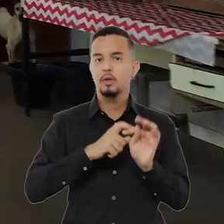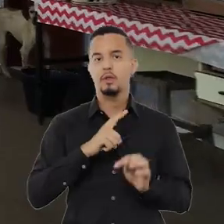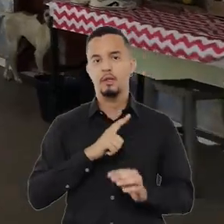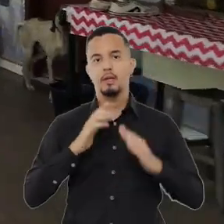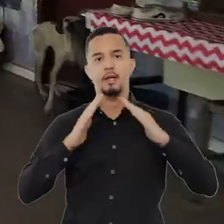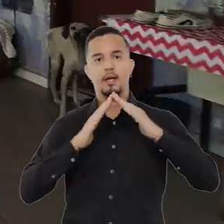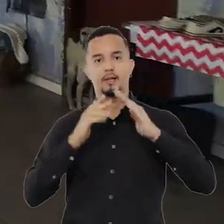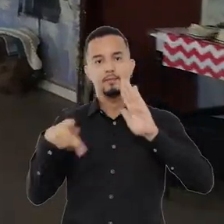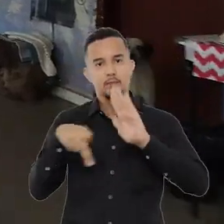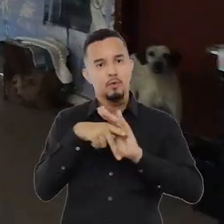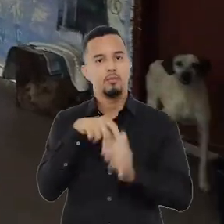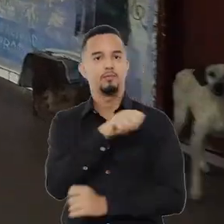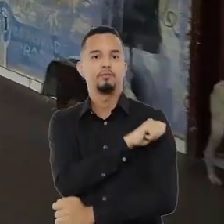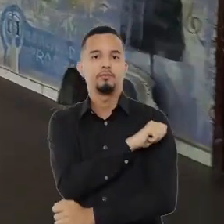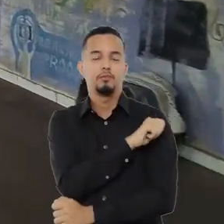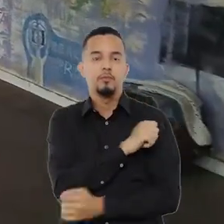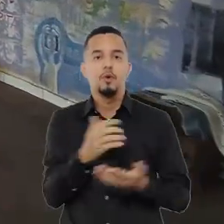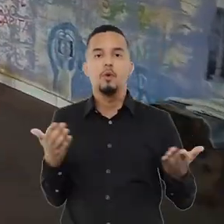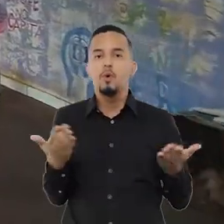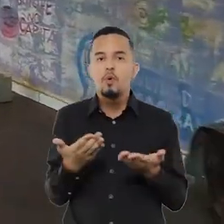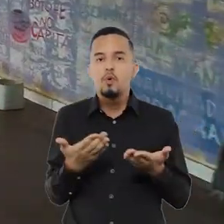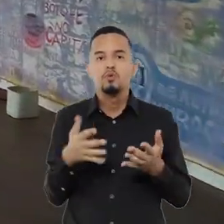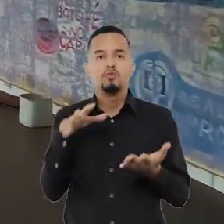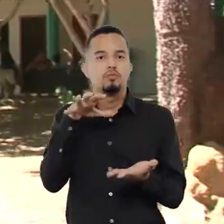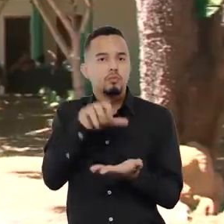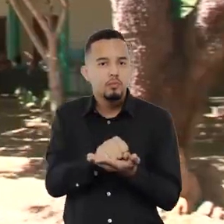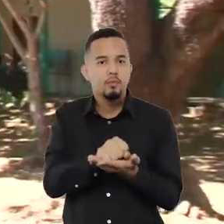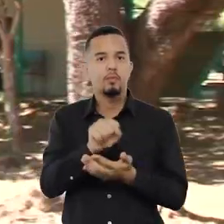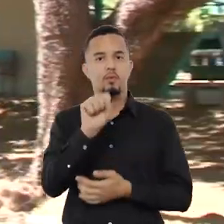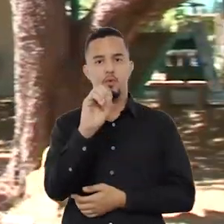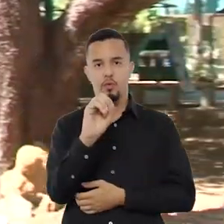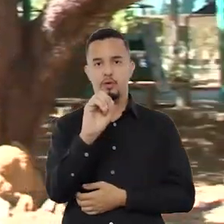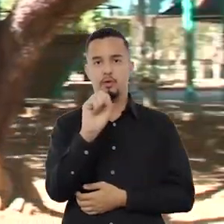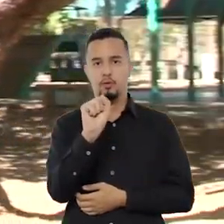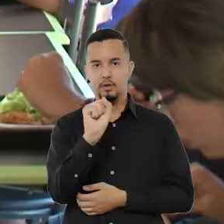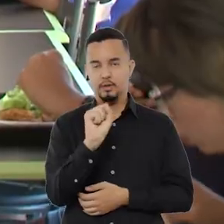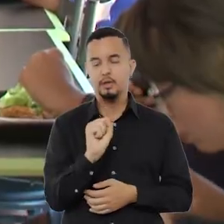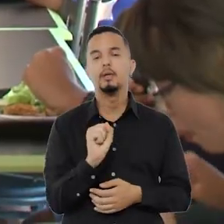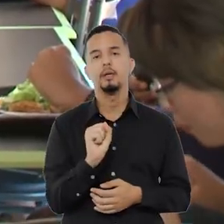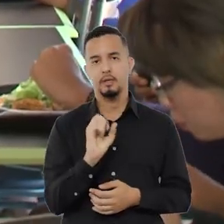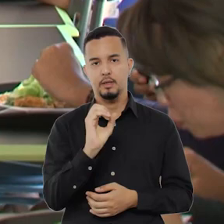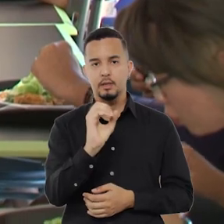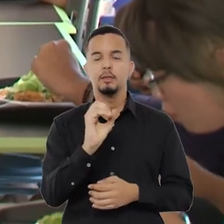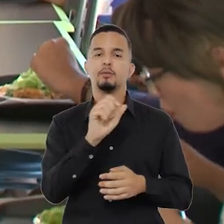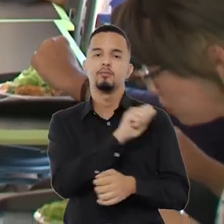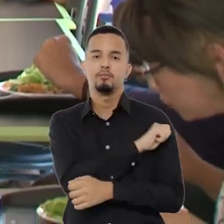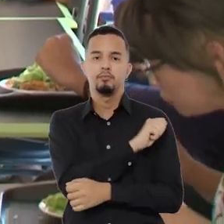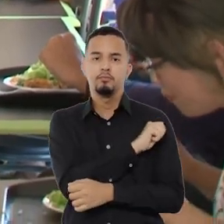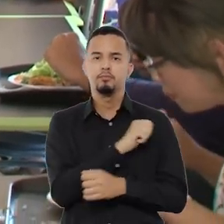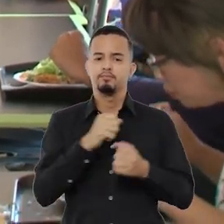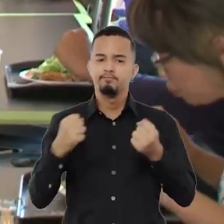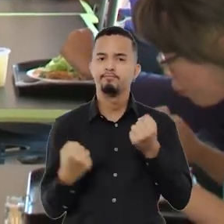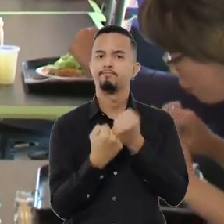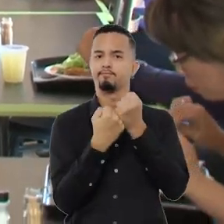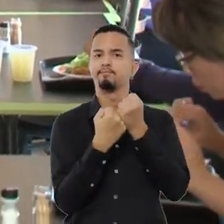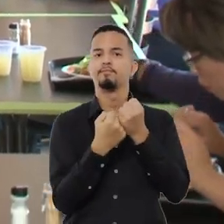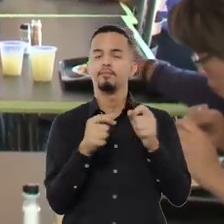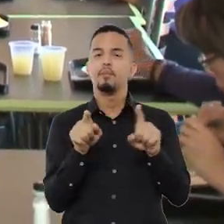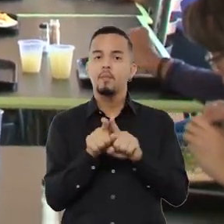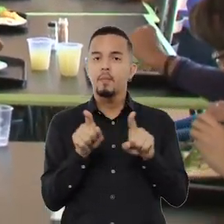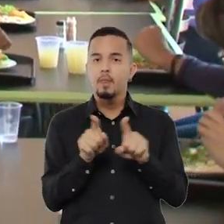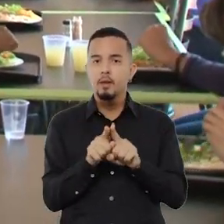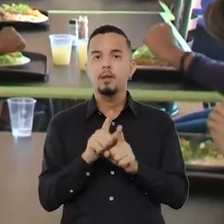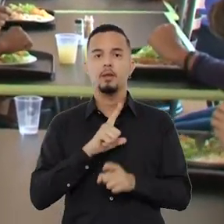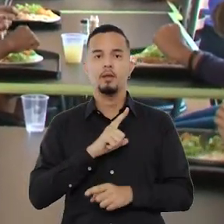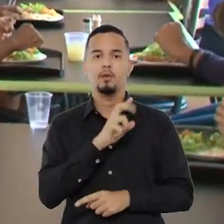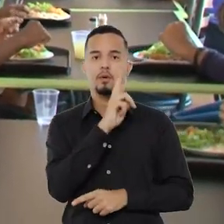com a Casa do Estudante, e que hoje comporta até 80 estudantes. Como parte importante da assistência estudantil,